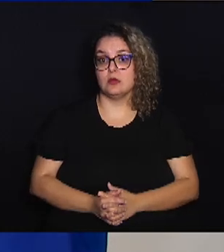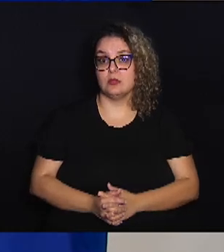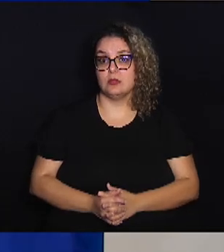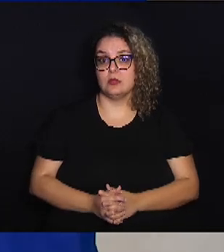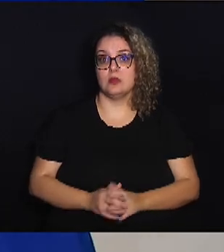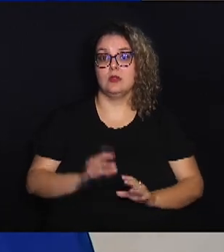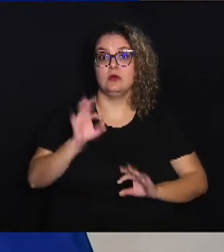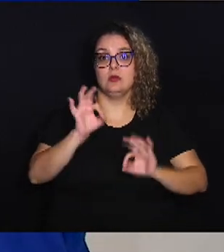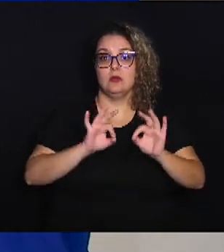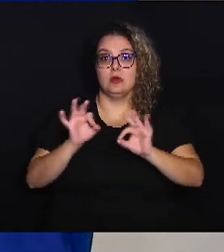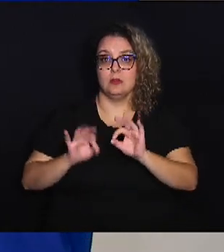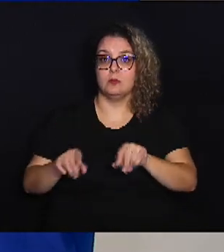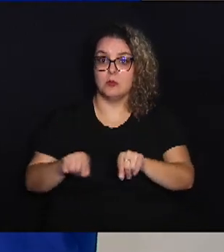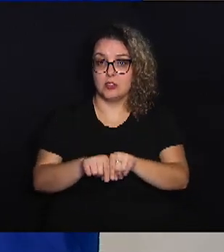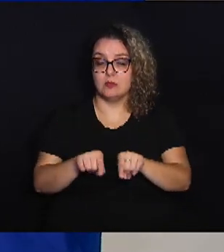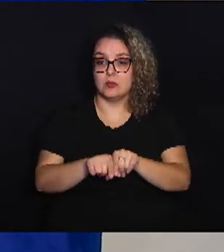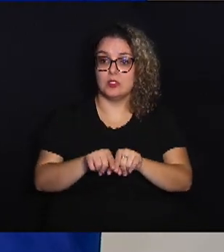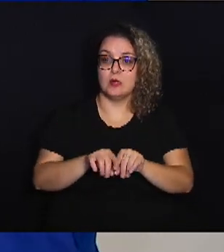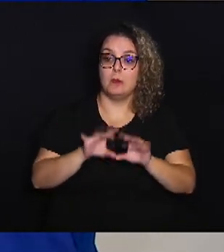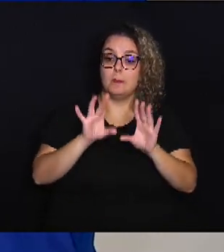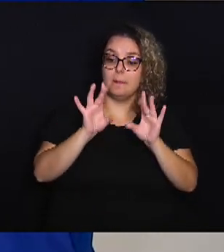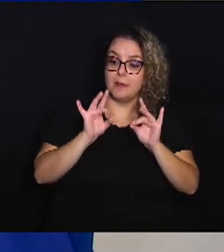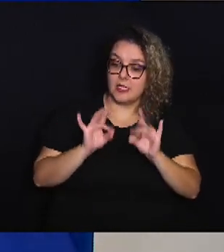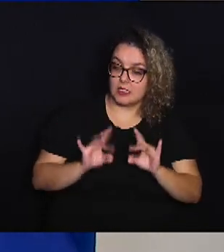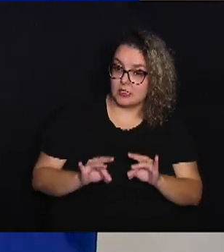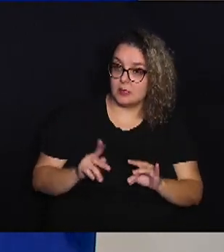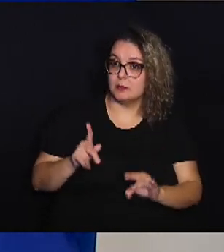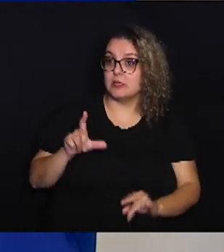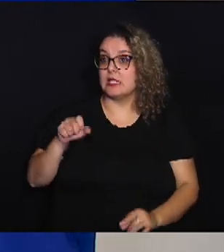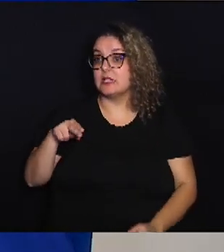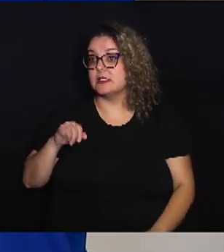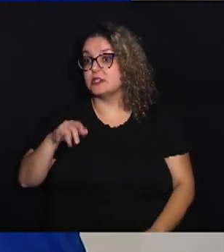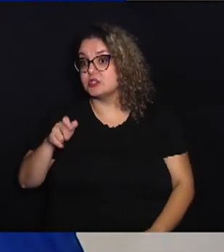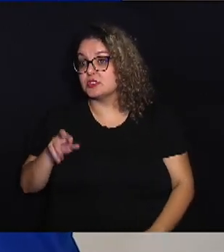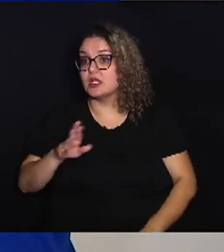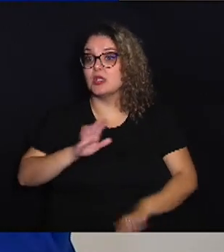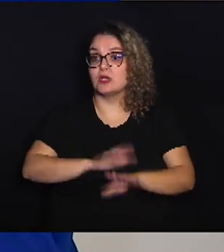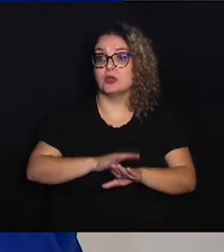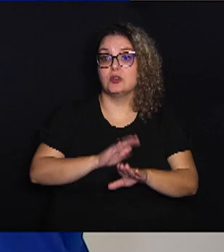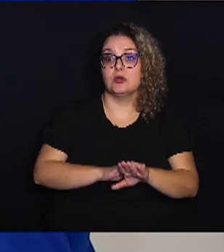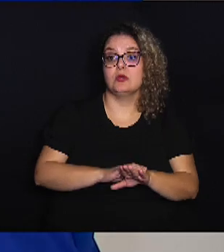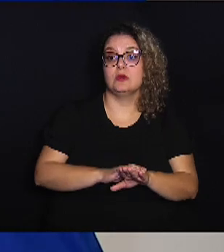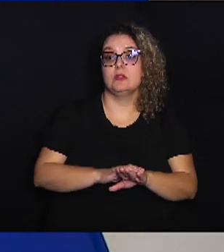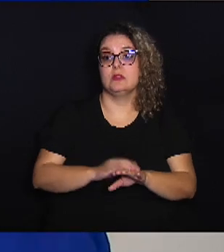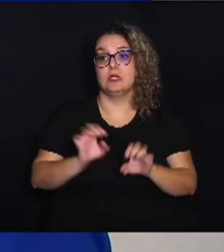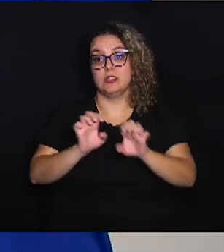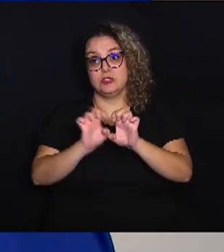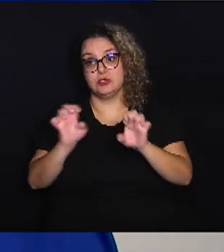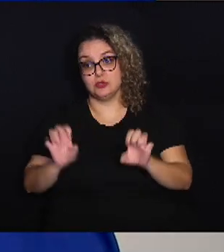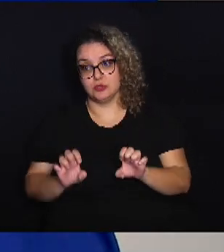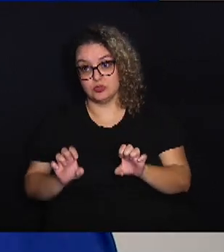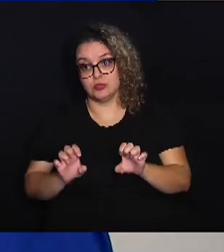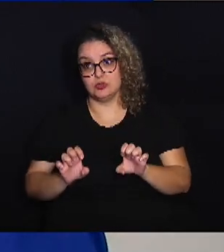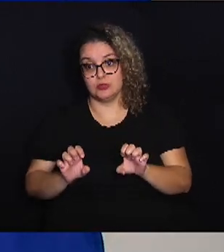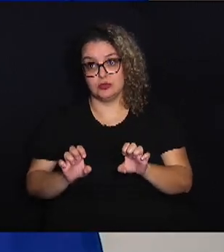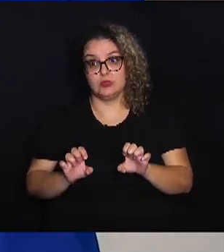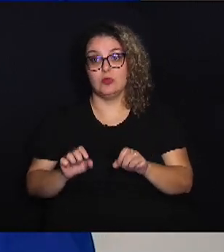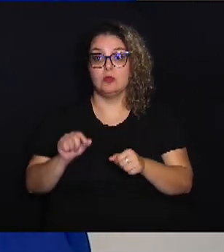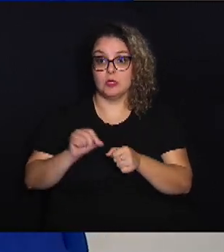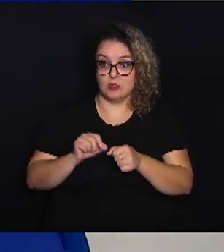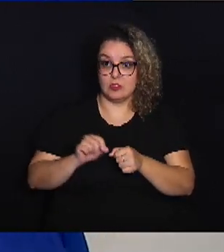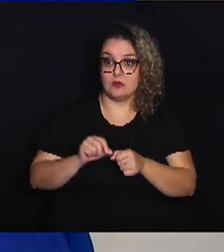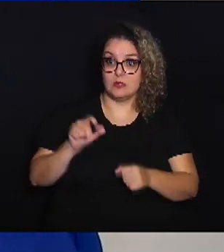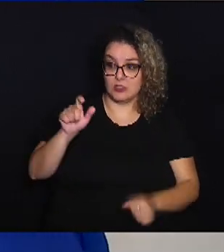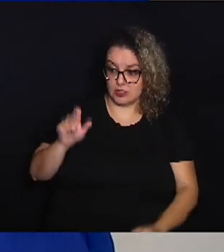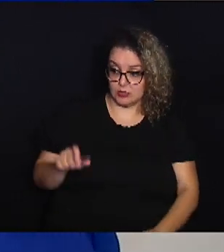elaborar também, planejar atividades estruturadas para fazer com que